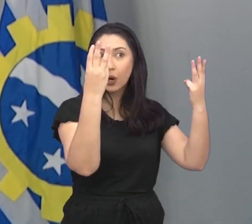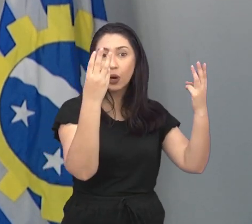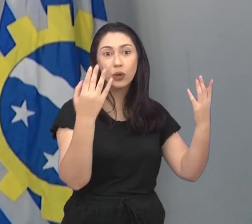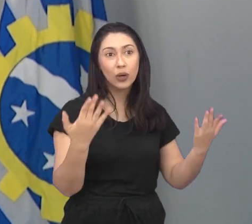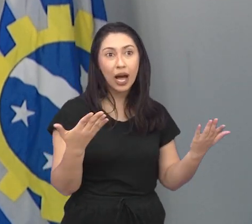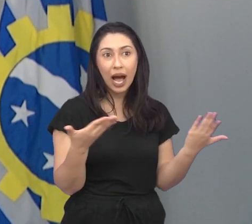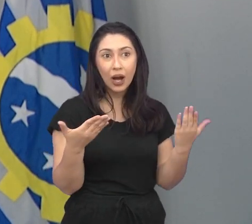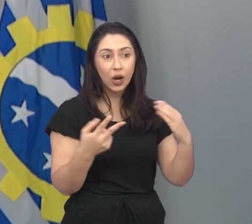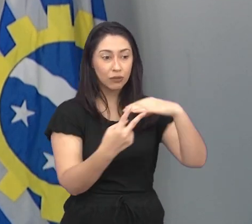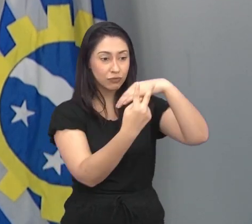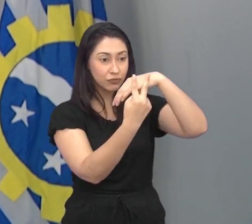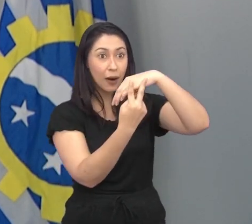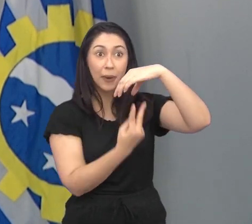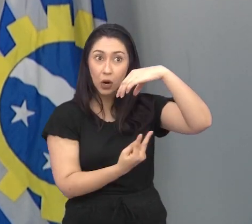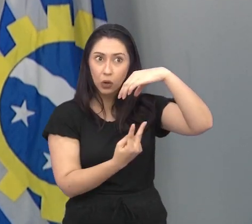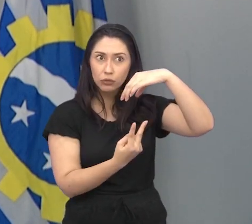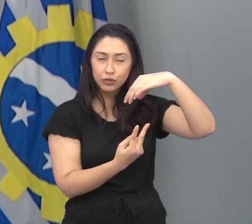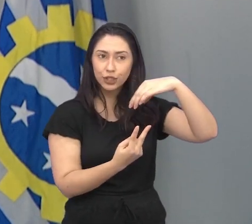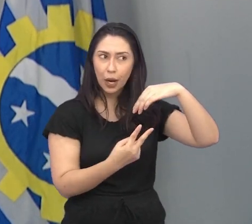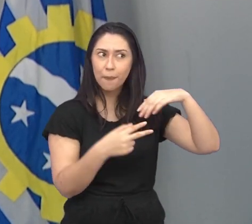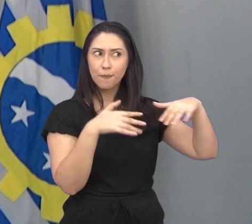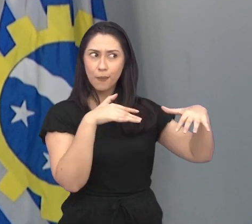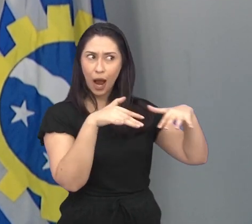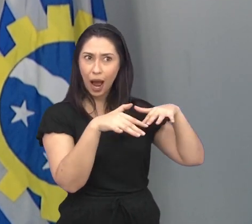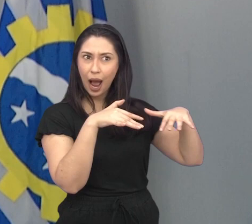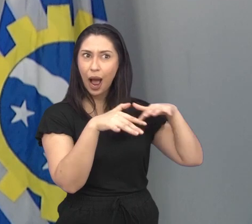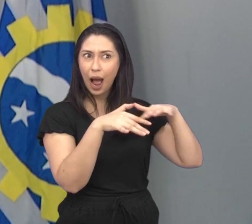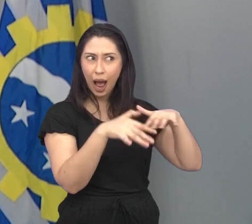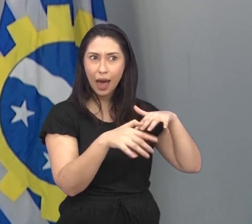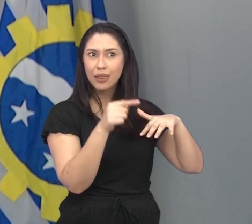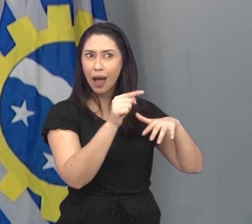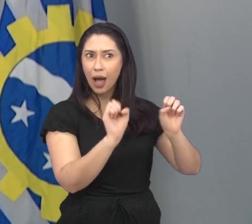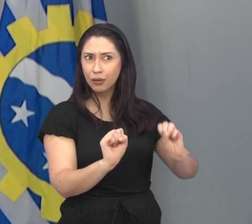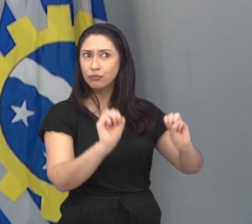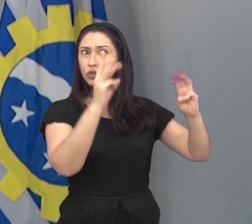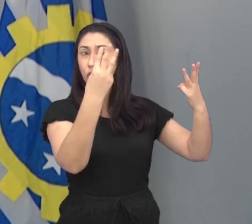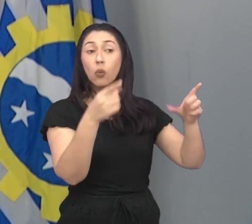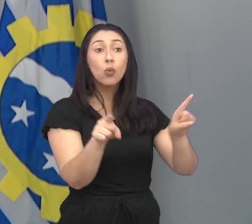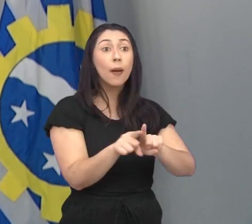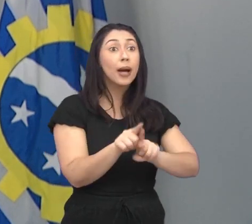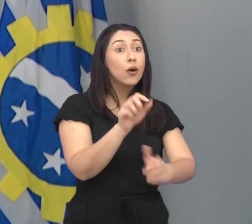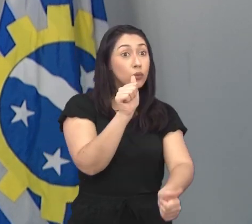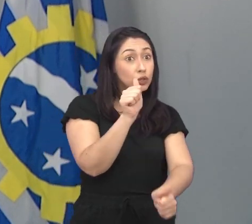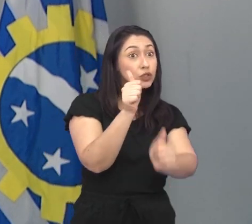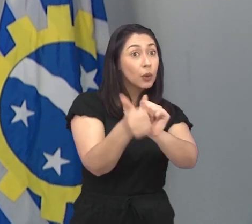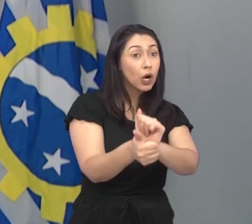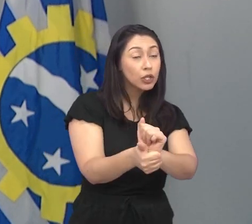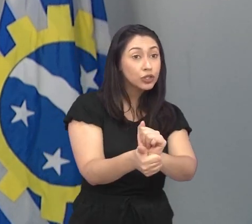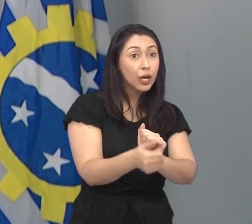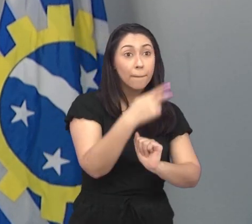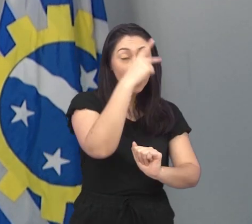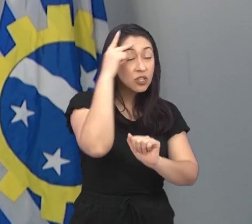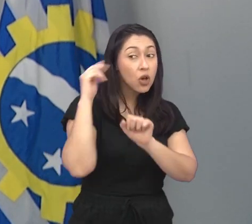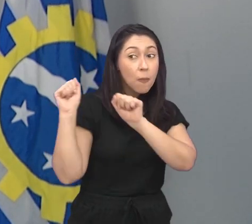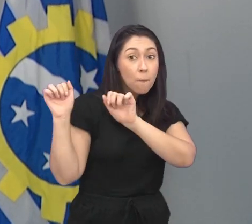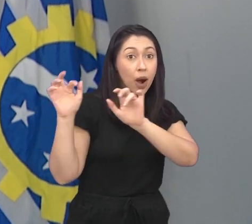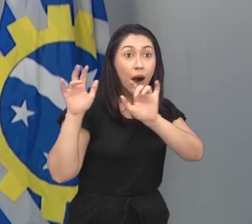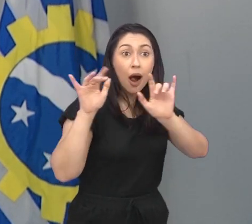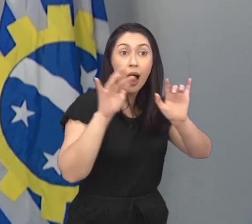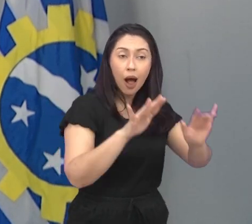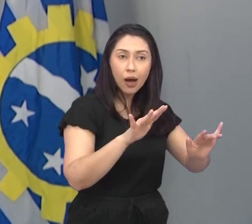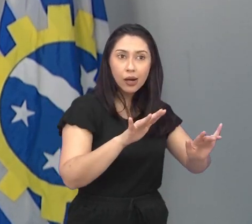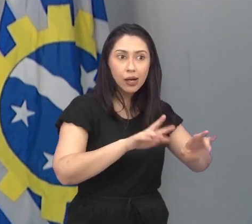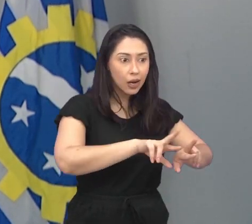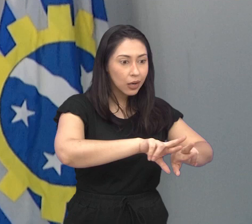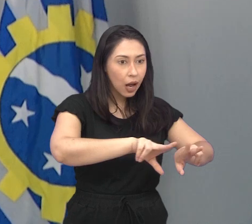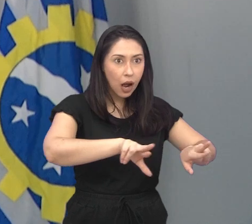shows, né? A Arena Farmaconde sempre movimentando muitos shows. Você tem os eventos esportivos que vem muita gente de fora.